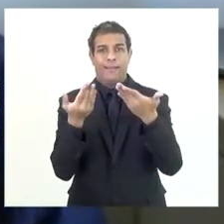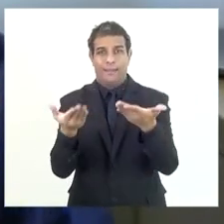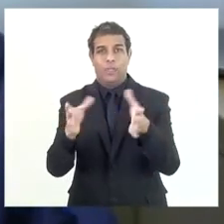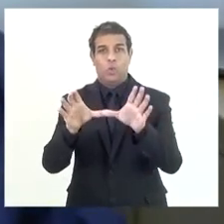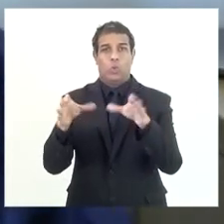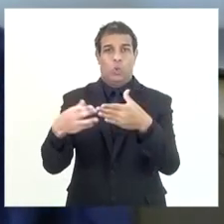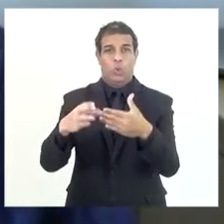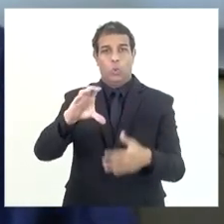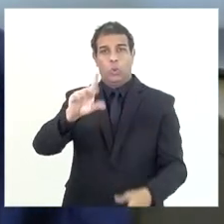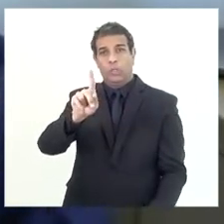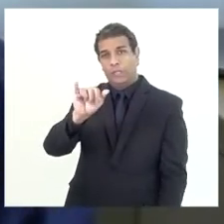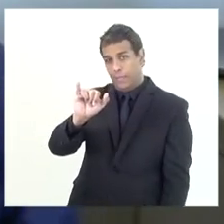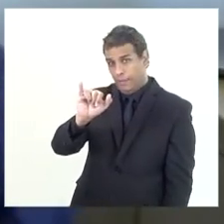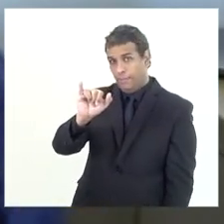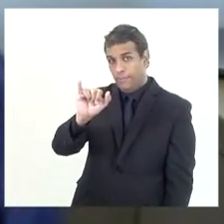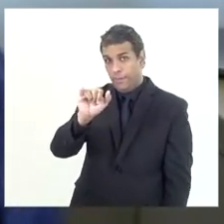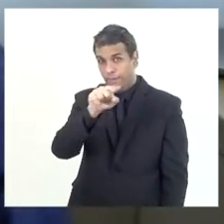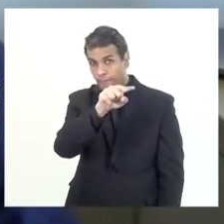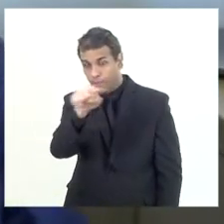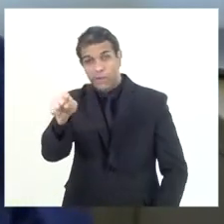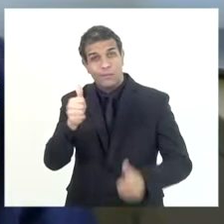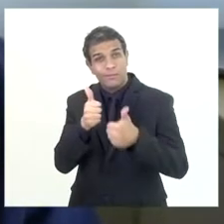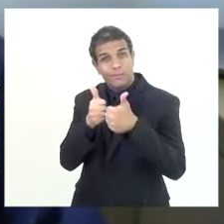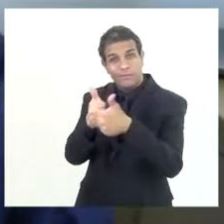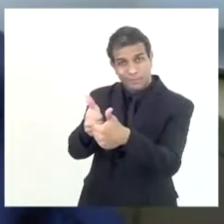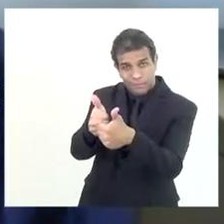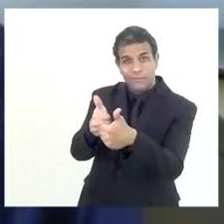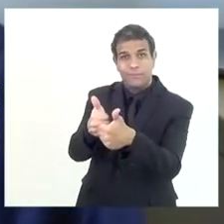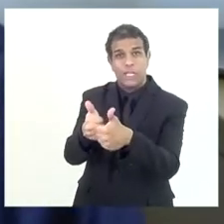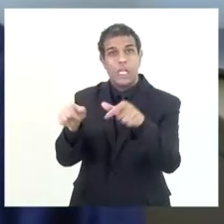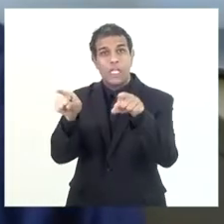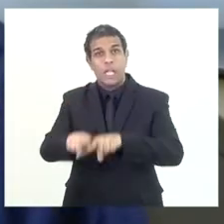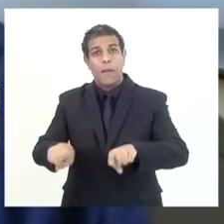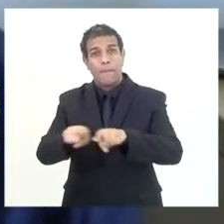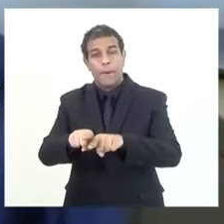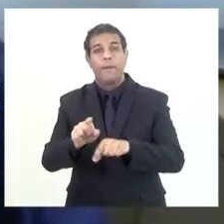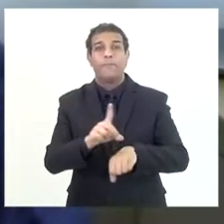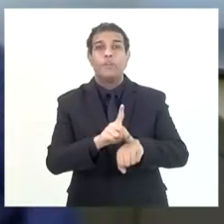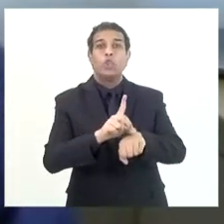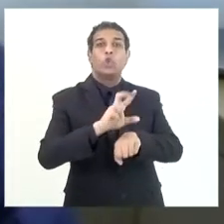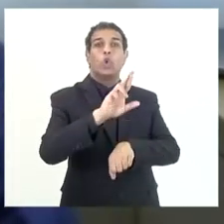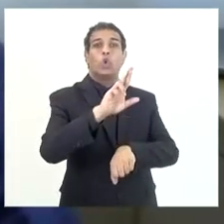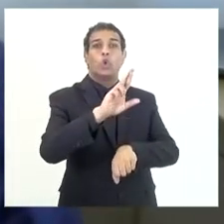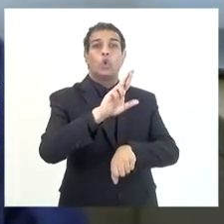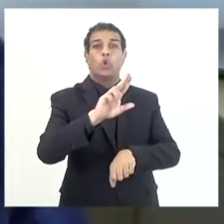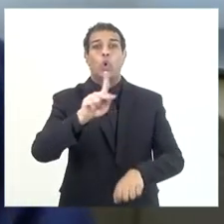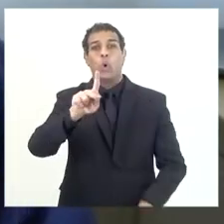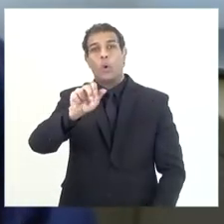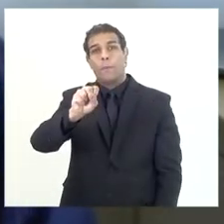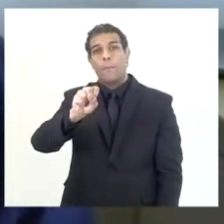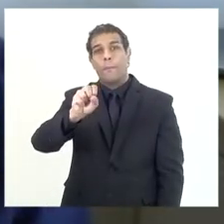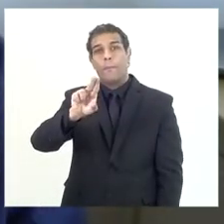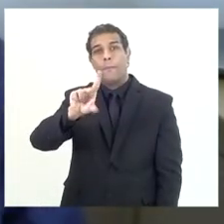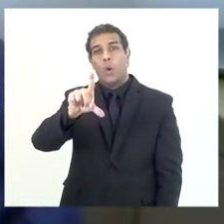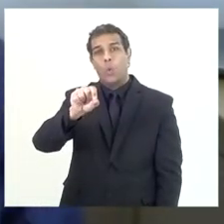quem tem nos acompanhado pela Procuradoria é o doutor Paulo Henrique,